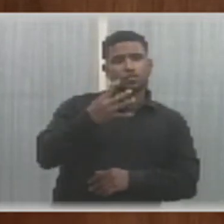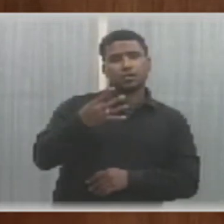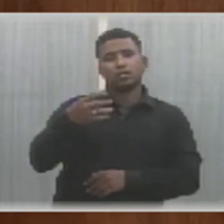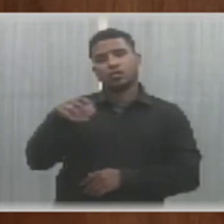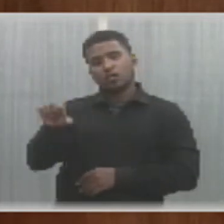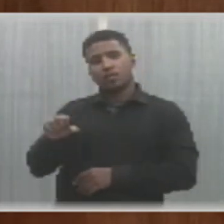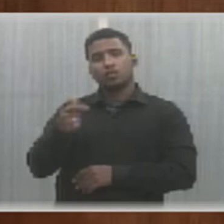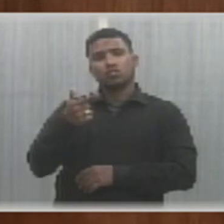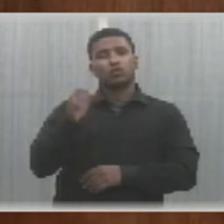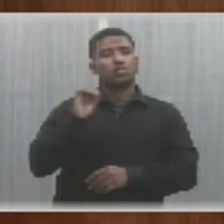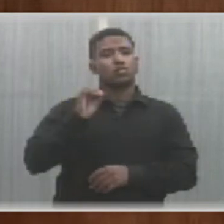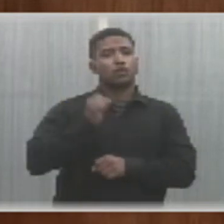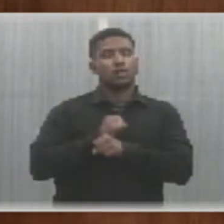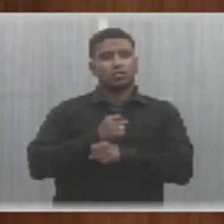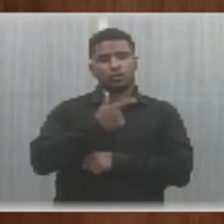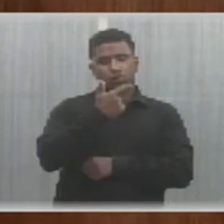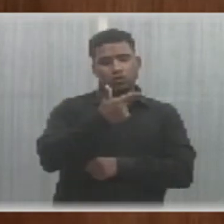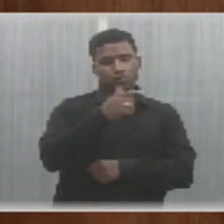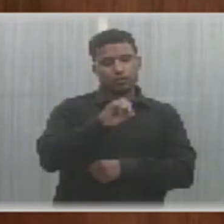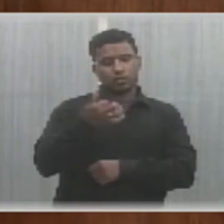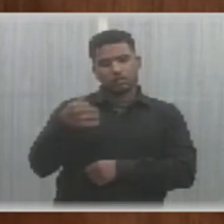de 2 de outubro de 2019.